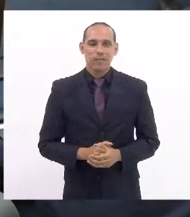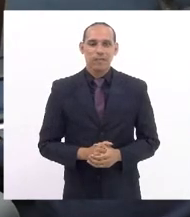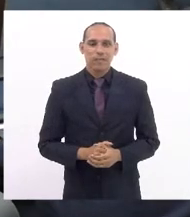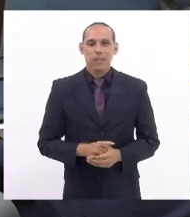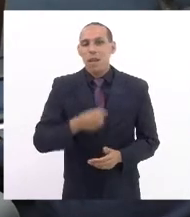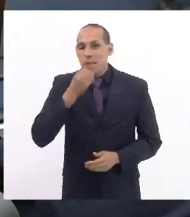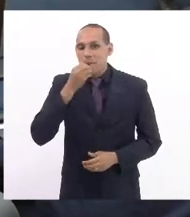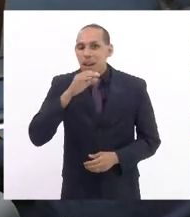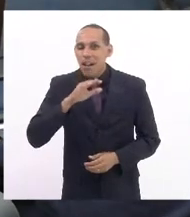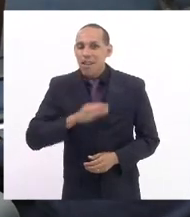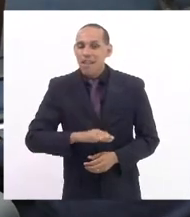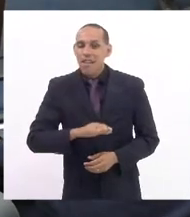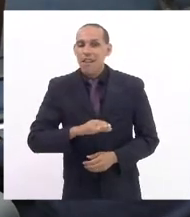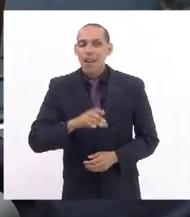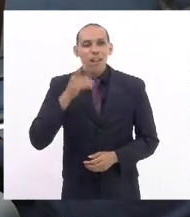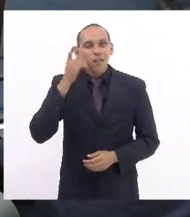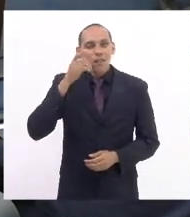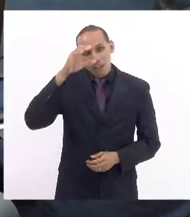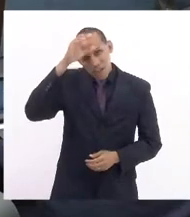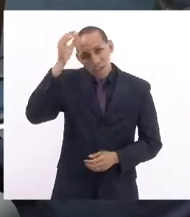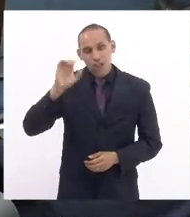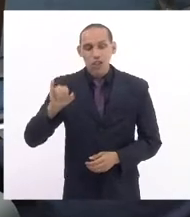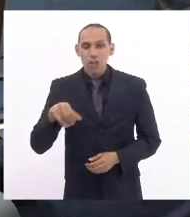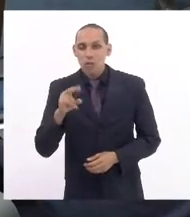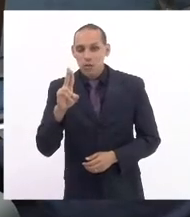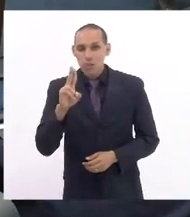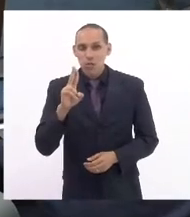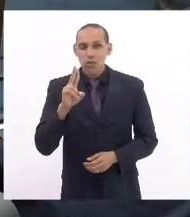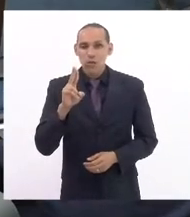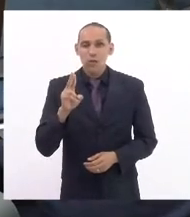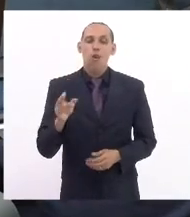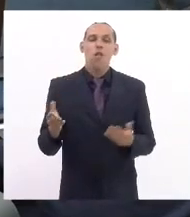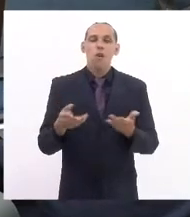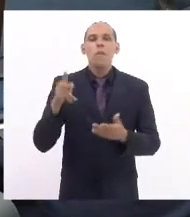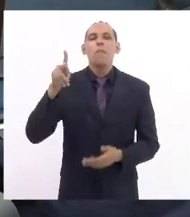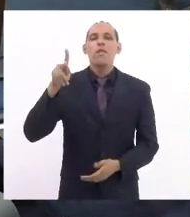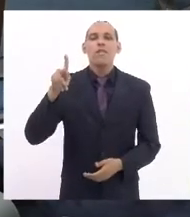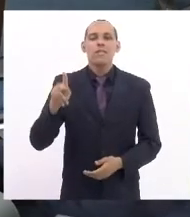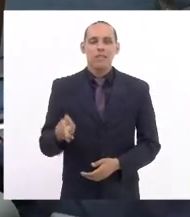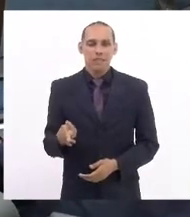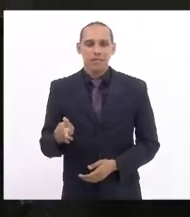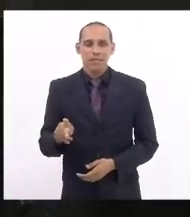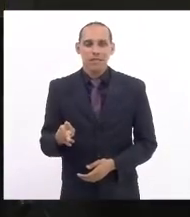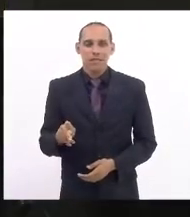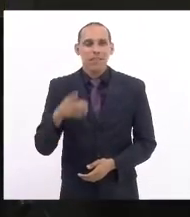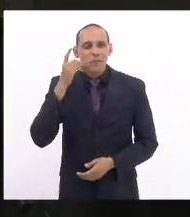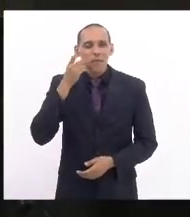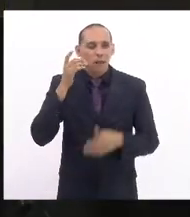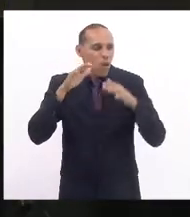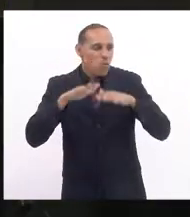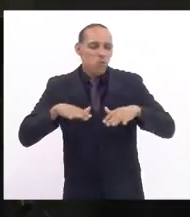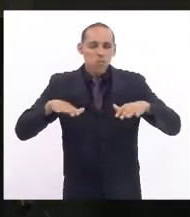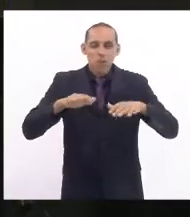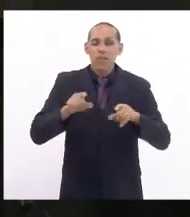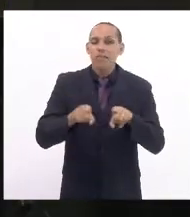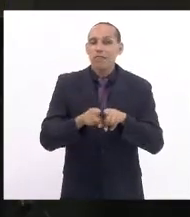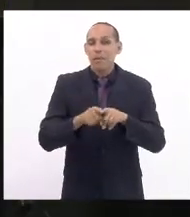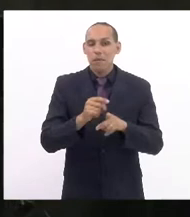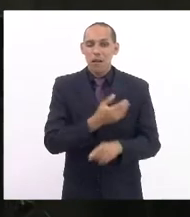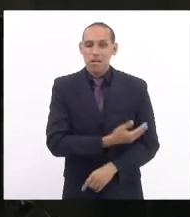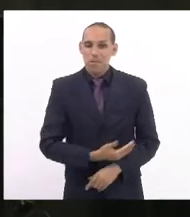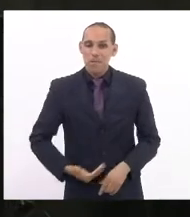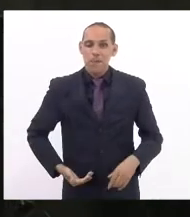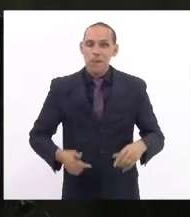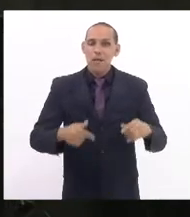Boa tarde, deputada Tia Ju, que está presidindo essa sessão, deputados, deputadas, a todos os servidores, a todos que